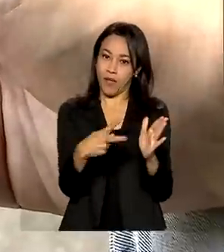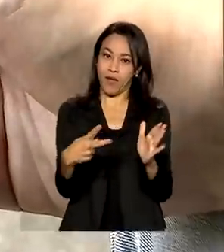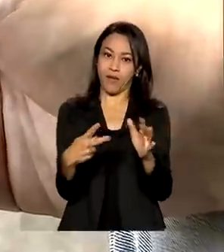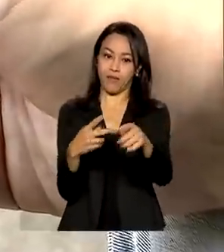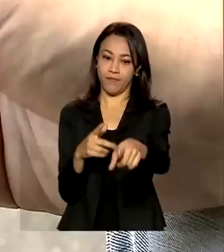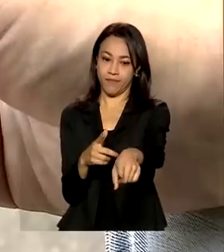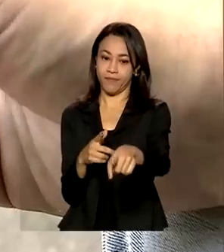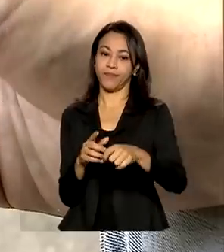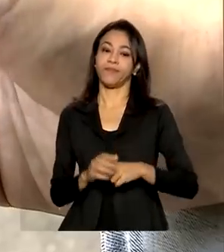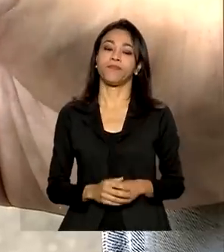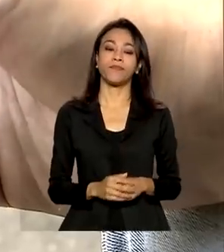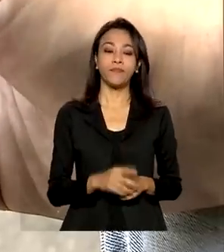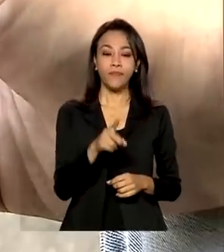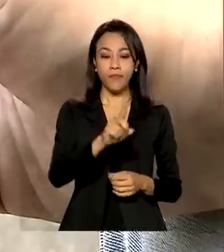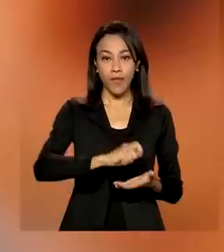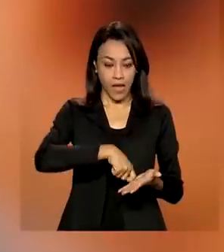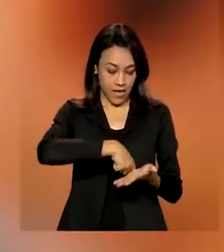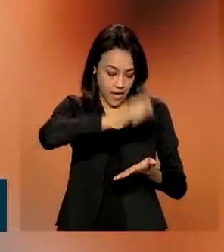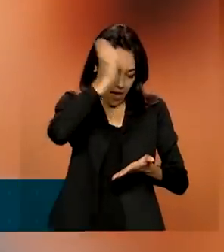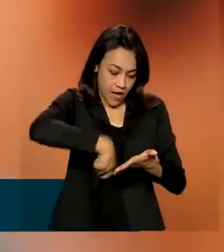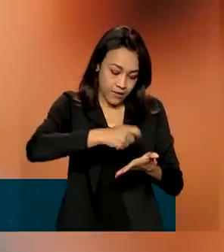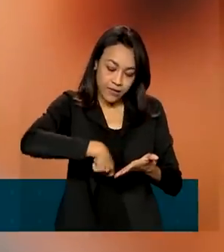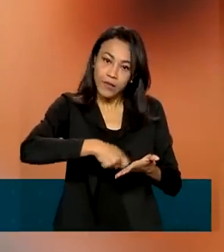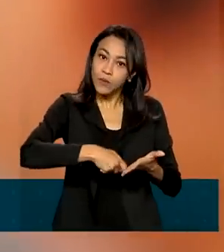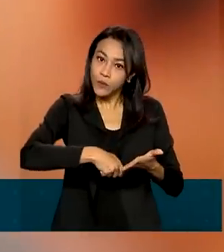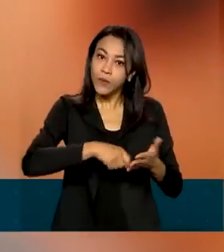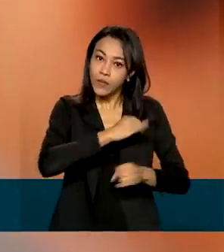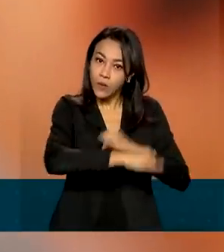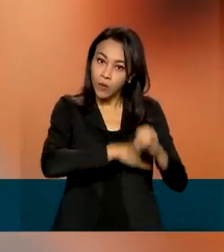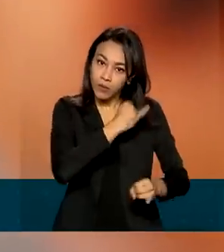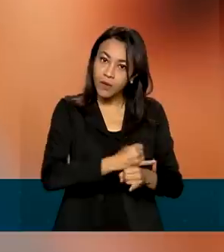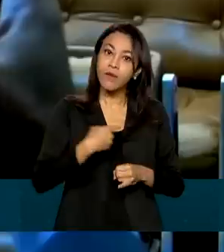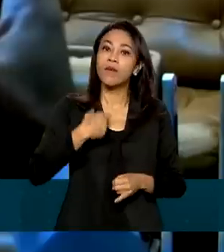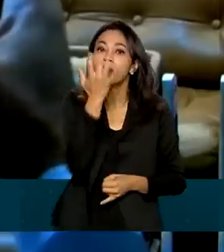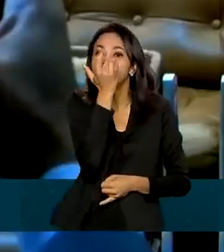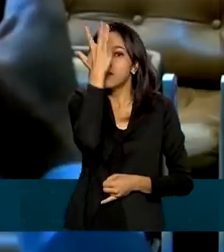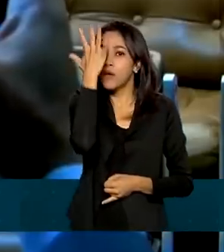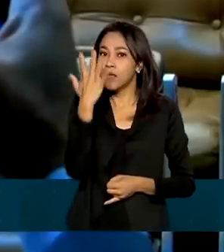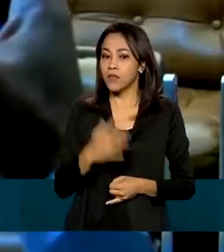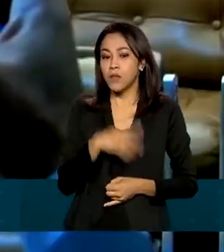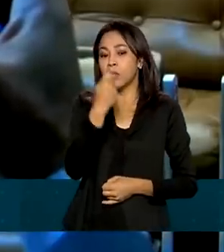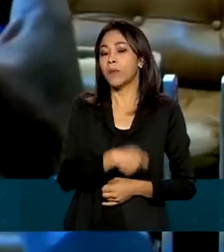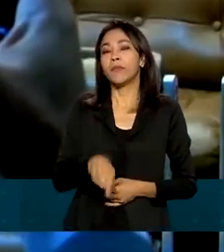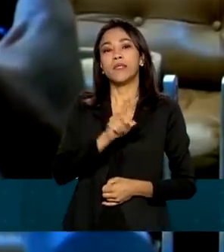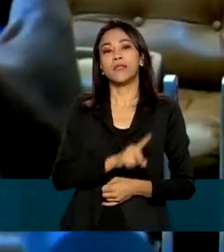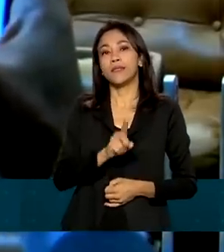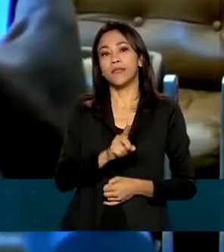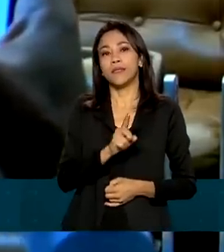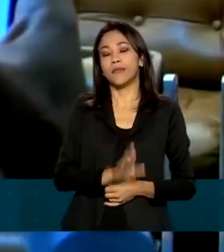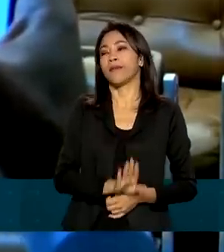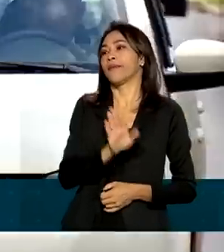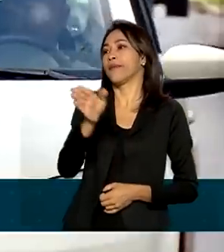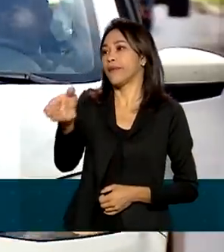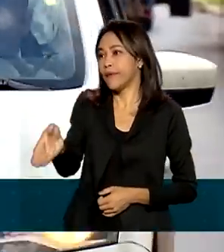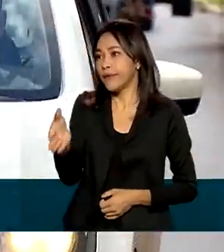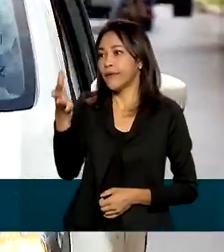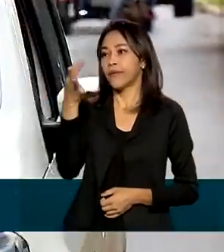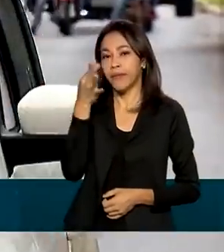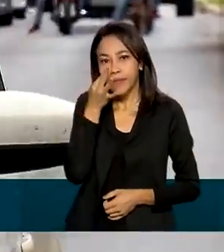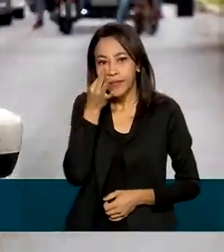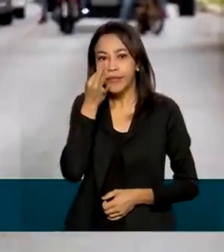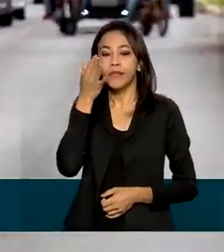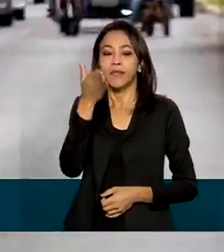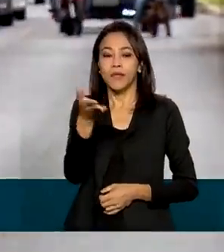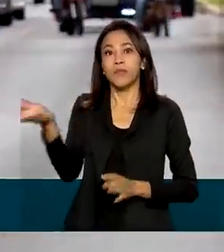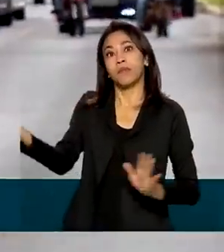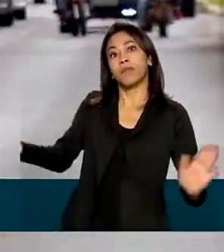A ideia da assinatura digital é tornar a vida do cidadão mais fácil. Ele não vai precisar ir ao Detran para fazer a transferência de